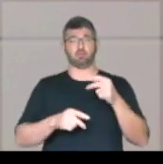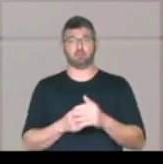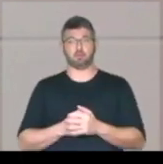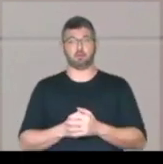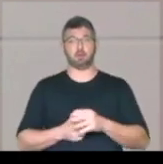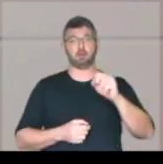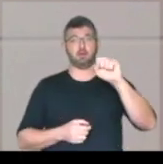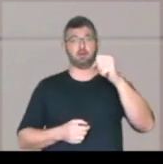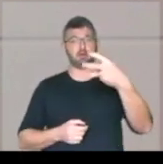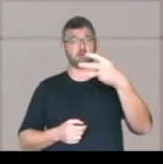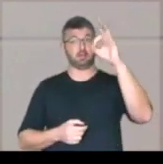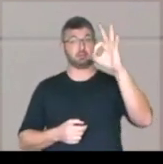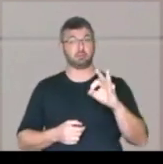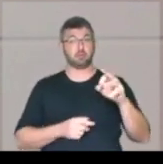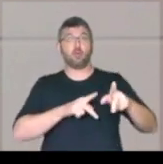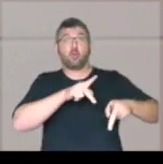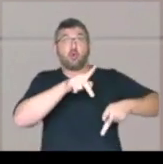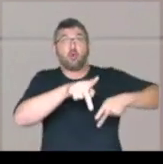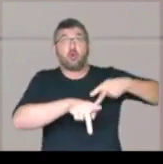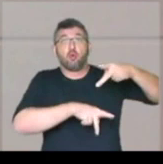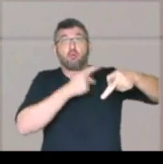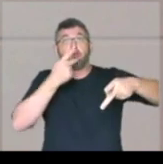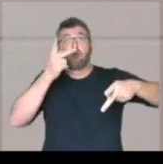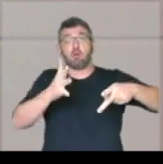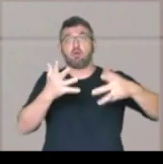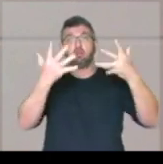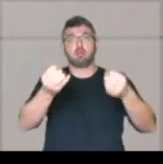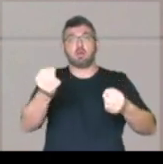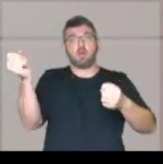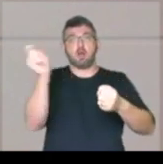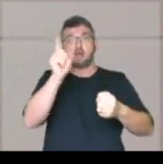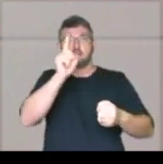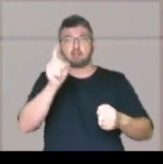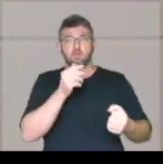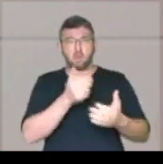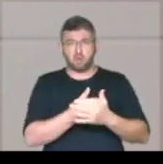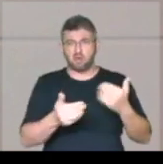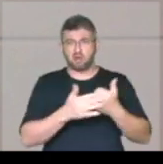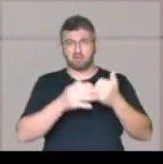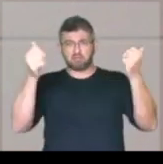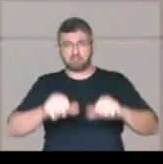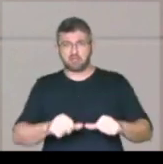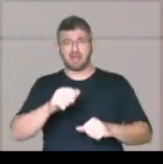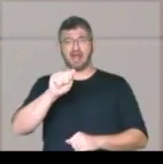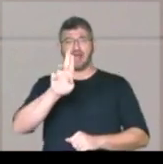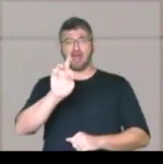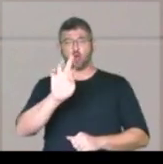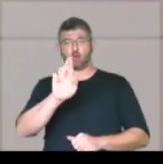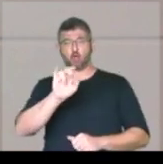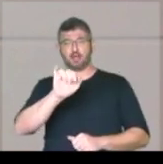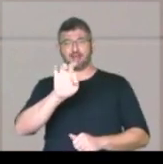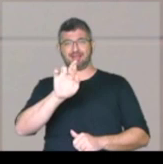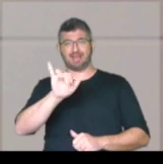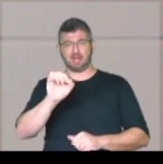83% dos brasileiros declararam não aceitar qualquer retrocesso autoritário, qualquer